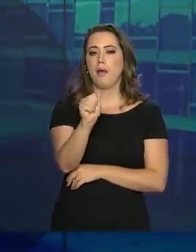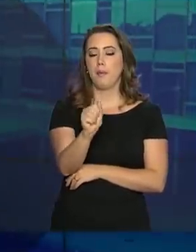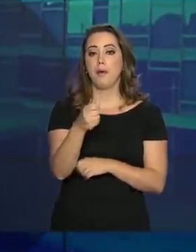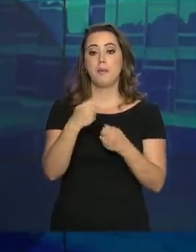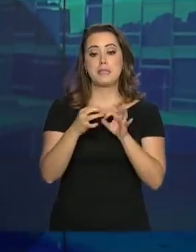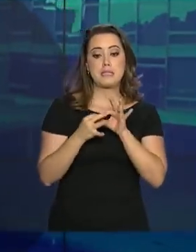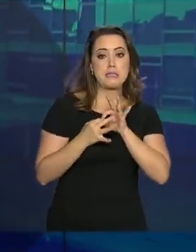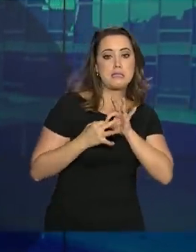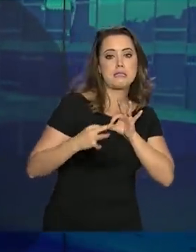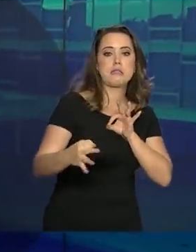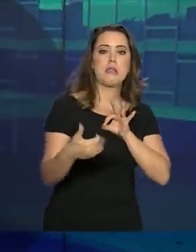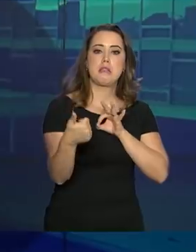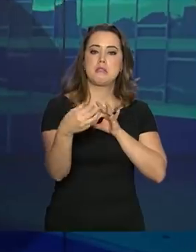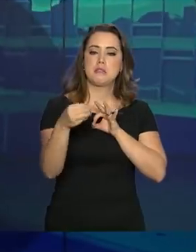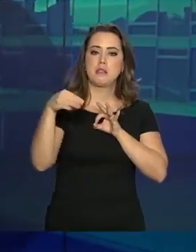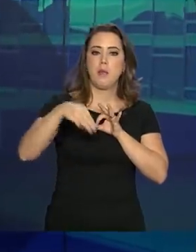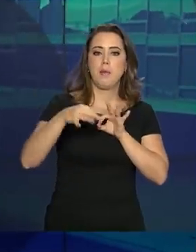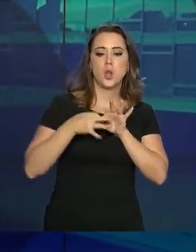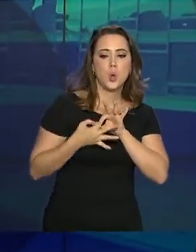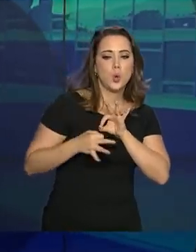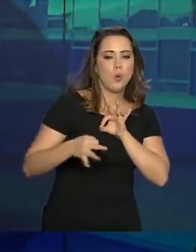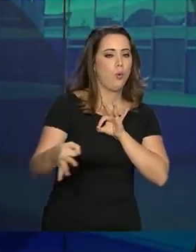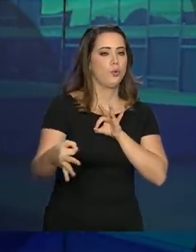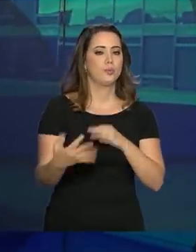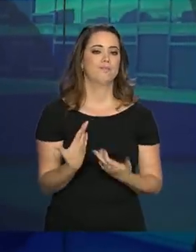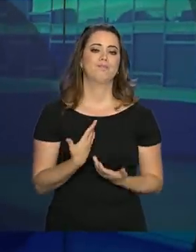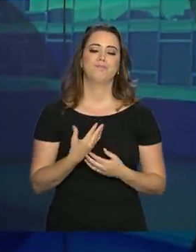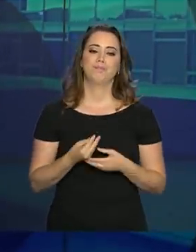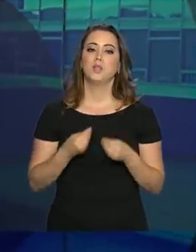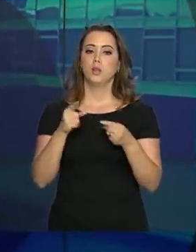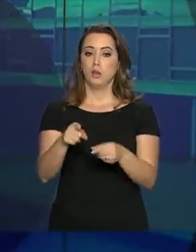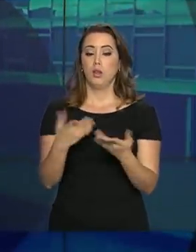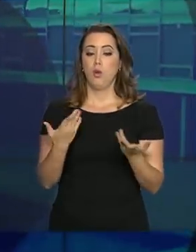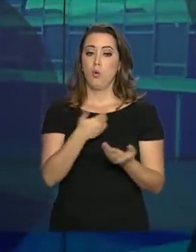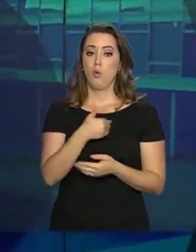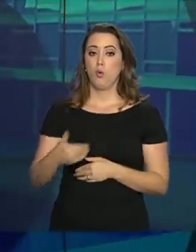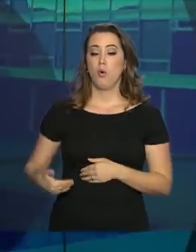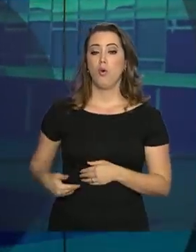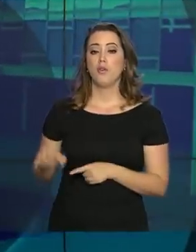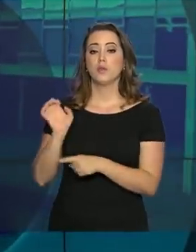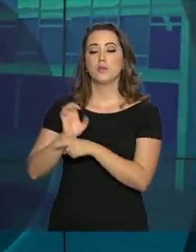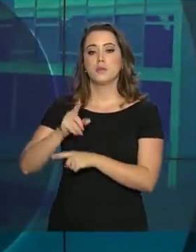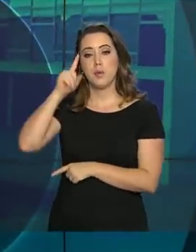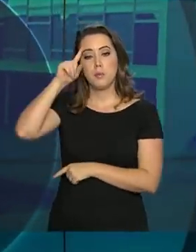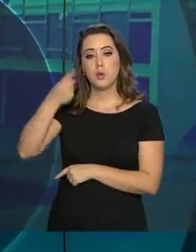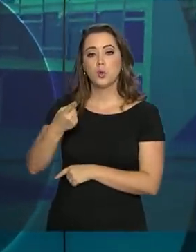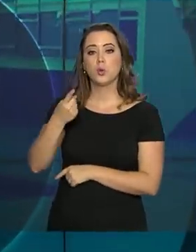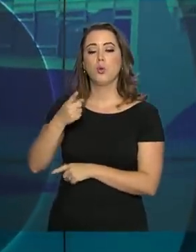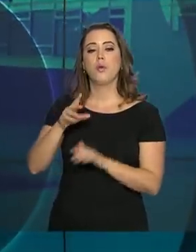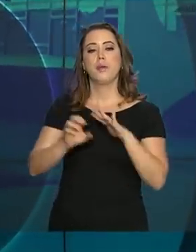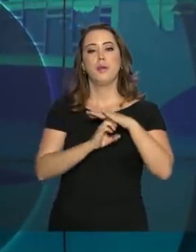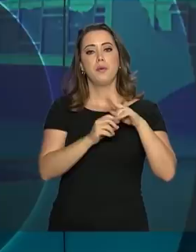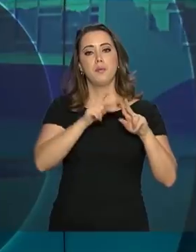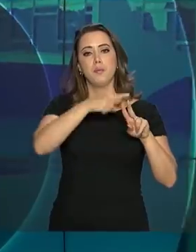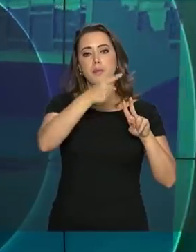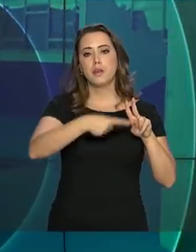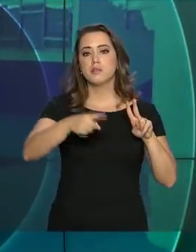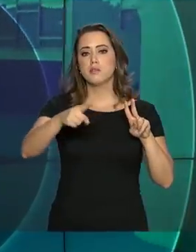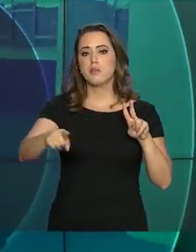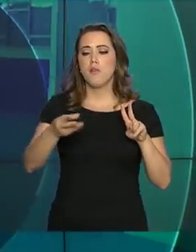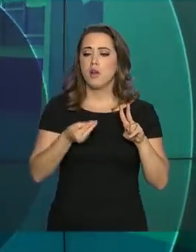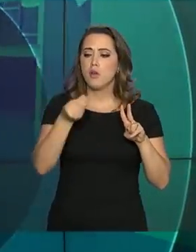100 metros das margens. Para manter o abastecimento, o governo estadual determinou à Vale que forneça água